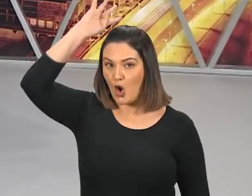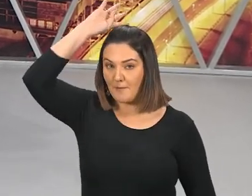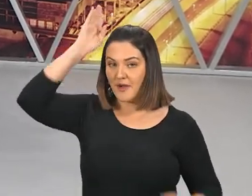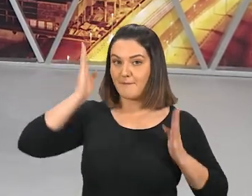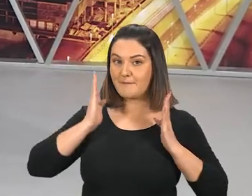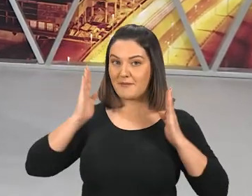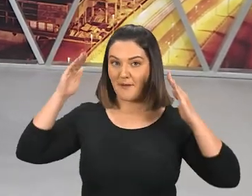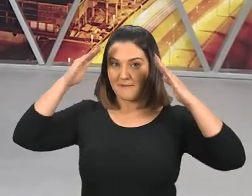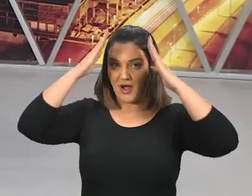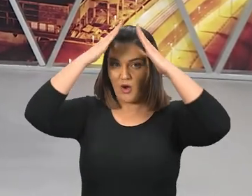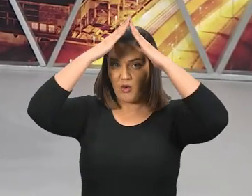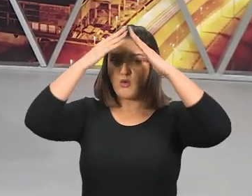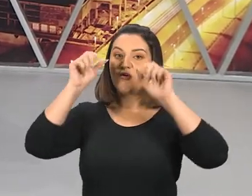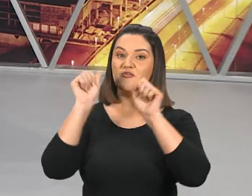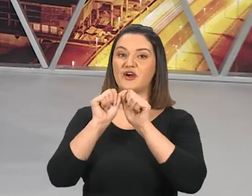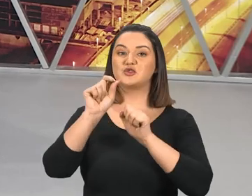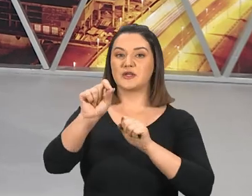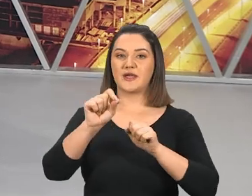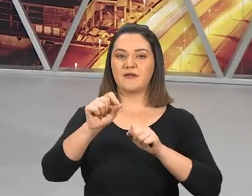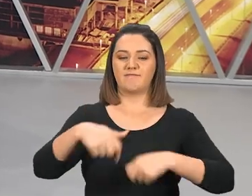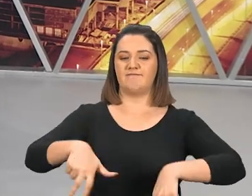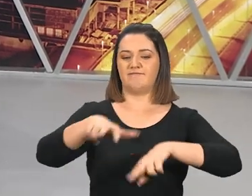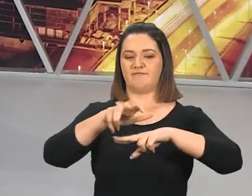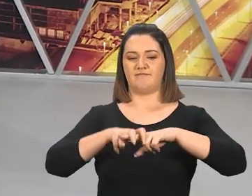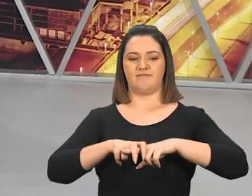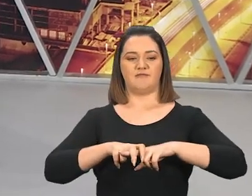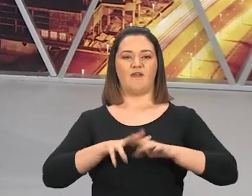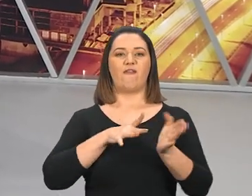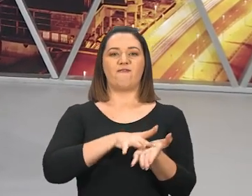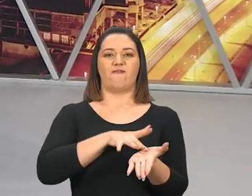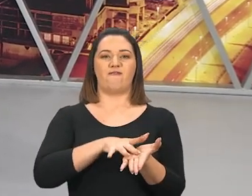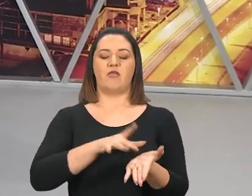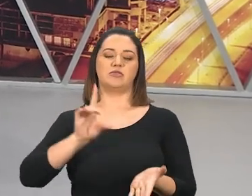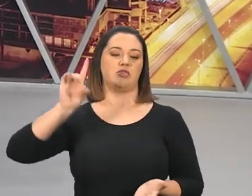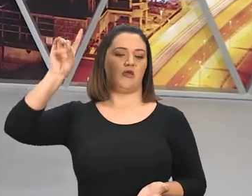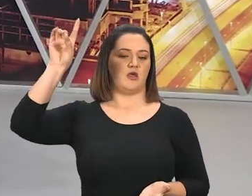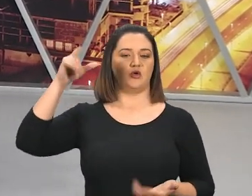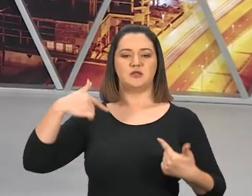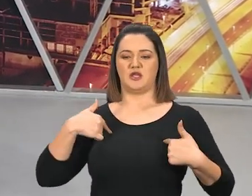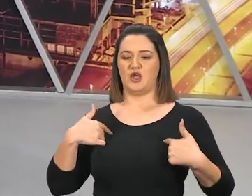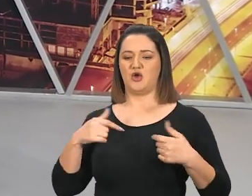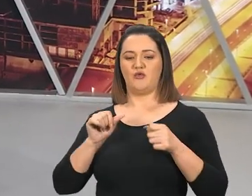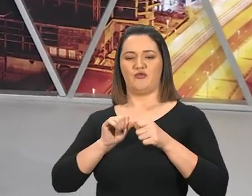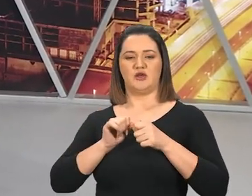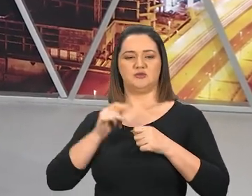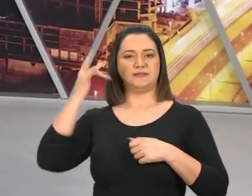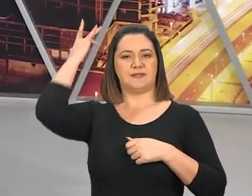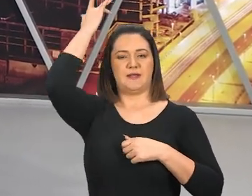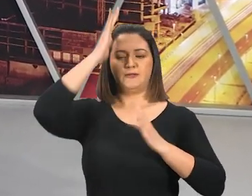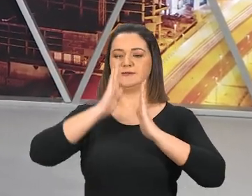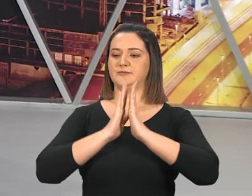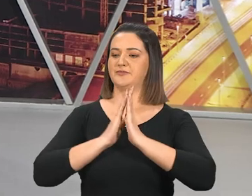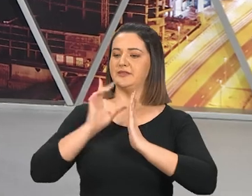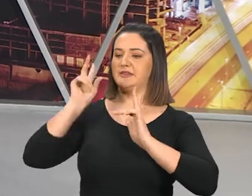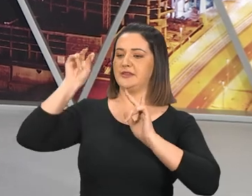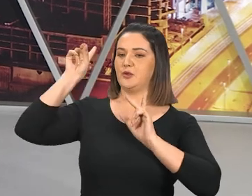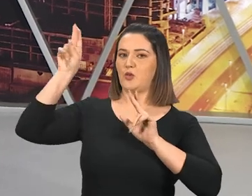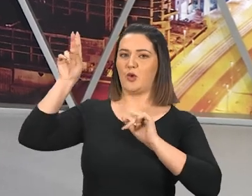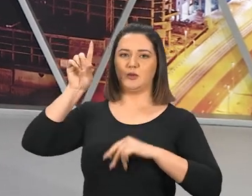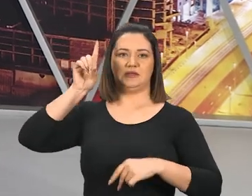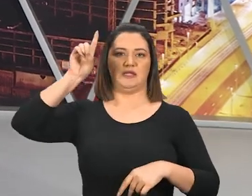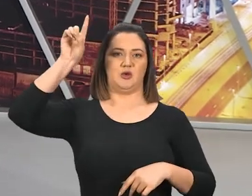papal, Faz isso aqui, Se assenta, No santuário de Deus, Ostentando-se, Como se fosse, O próprio Deus,